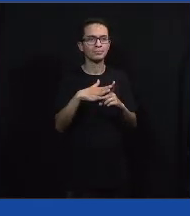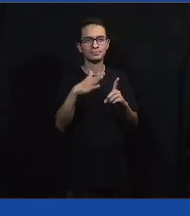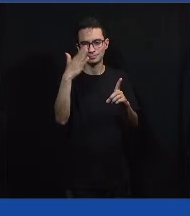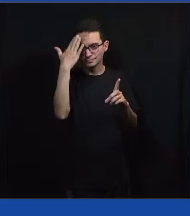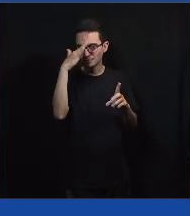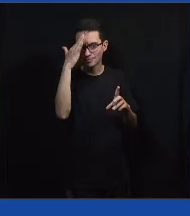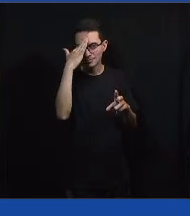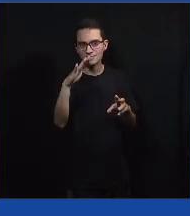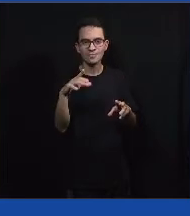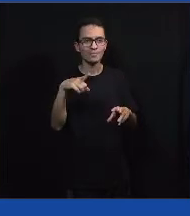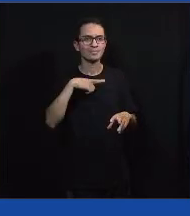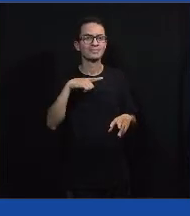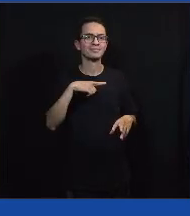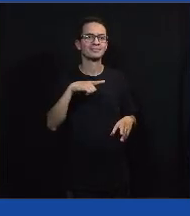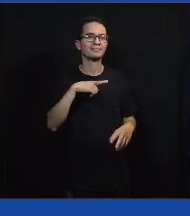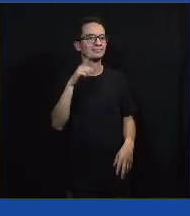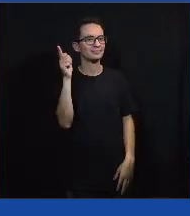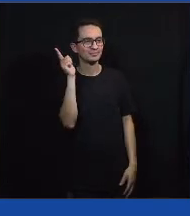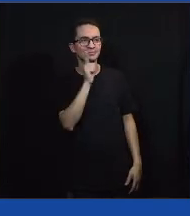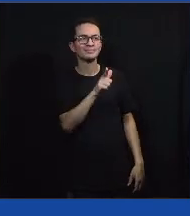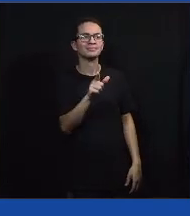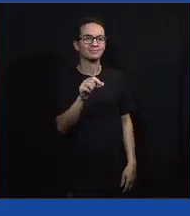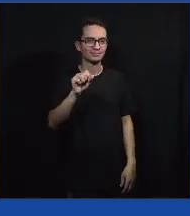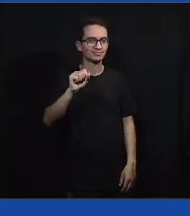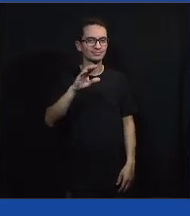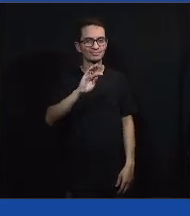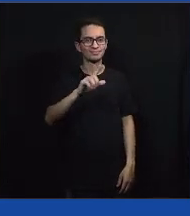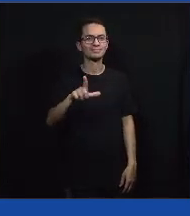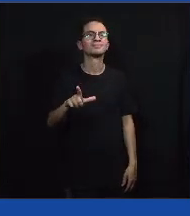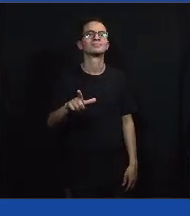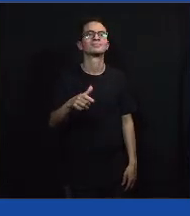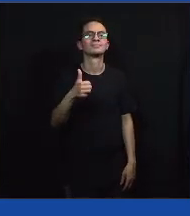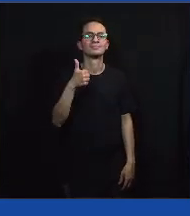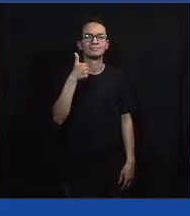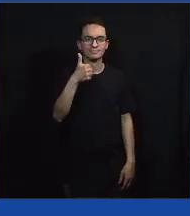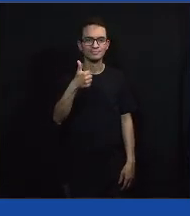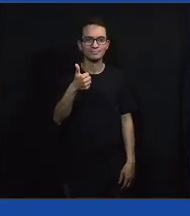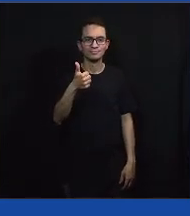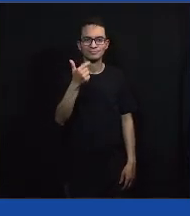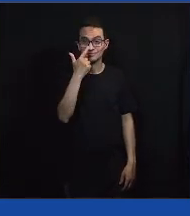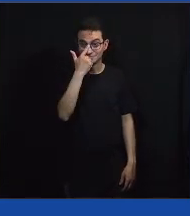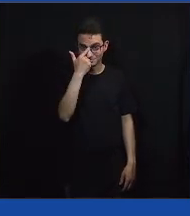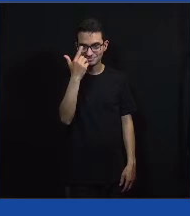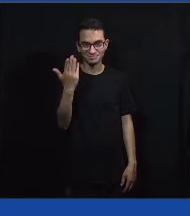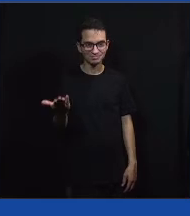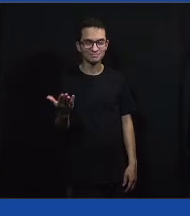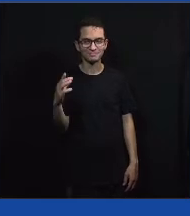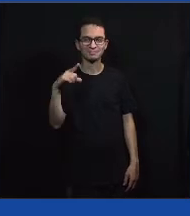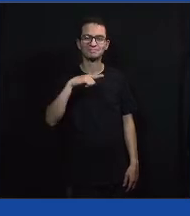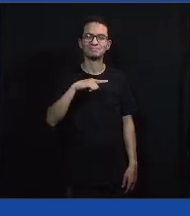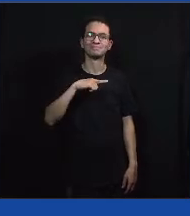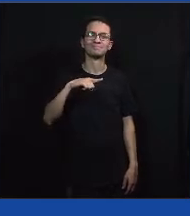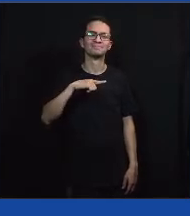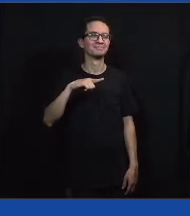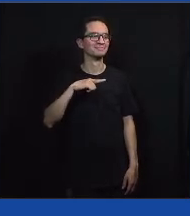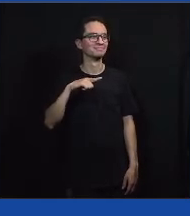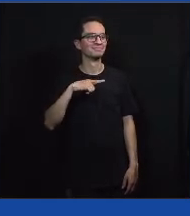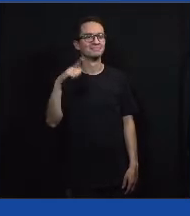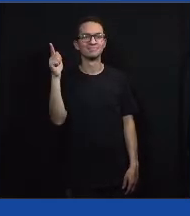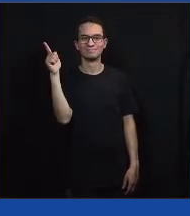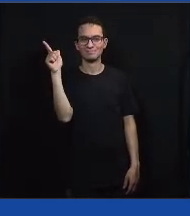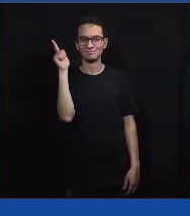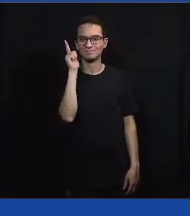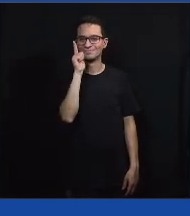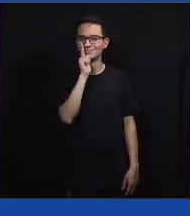e movimentos da sociedade civil. Eu gosto muito dessa ideia do movimento da sociedade civil. Acho que o poder